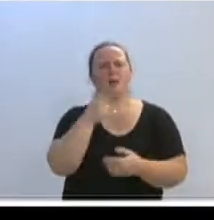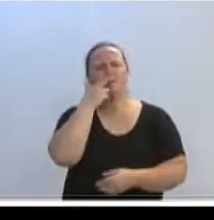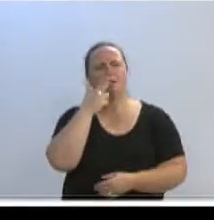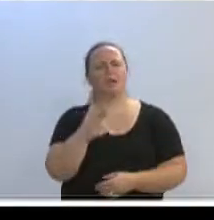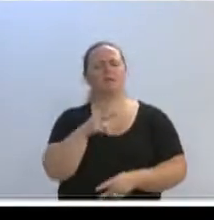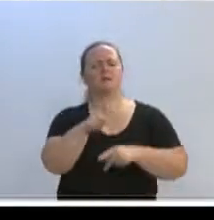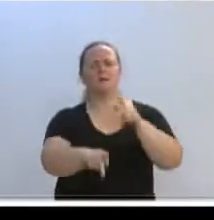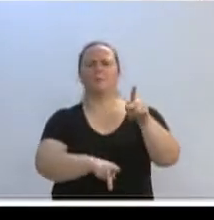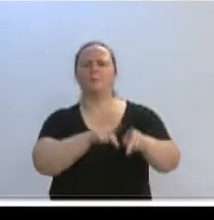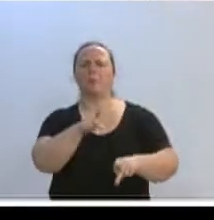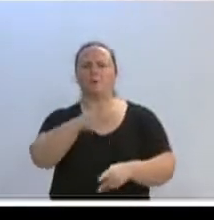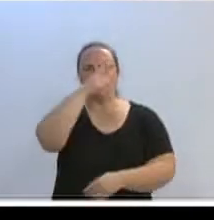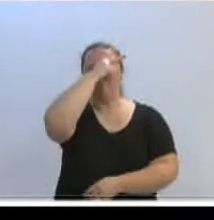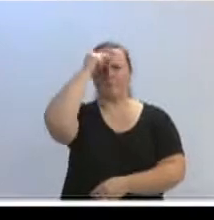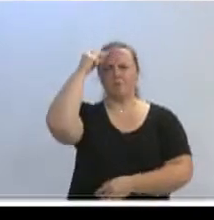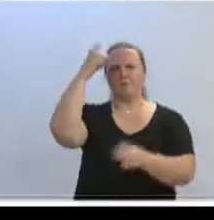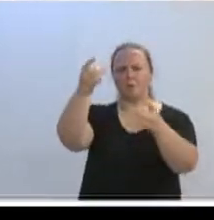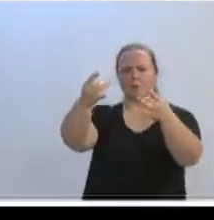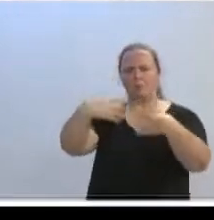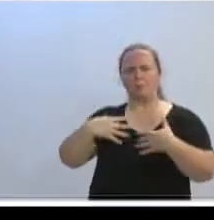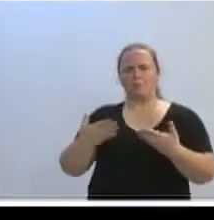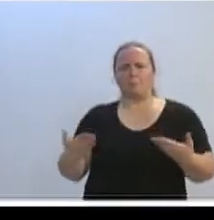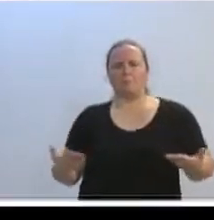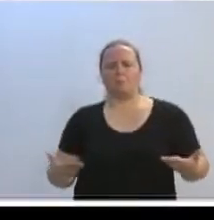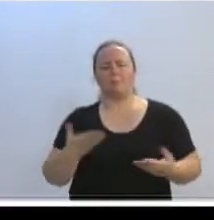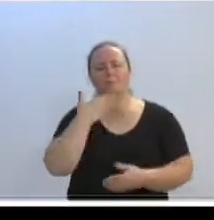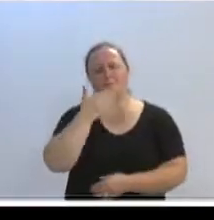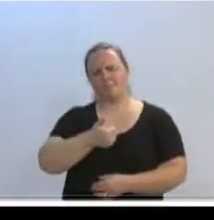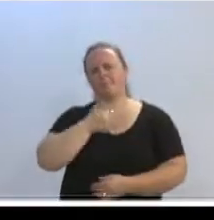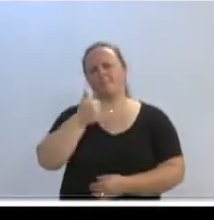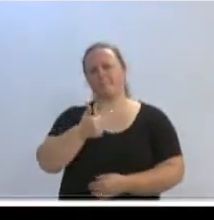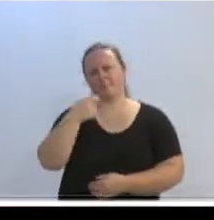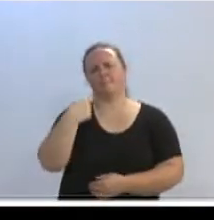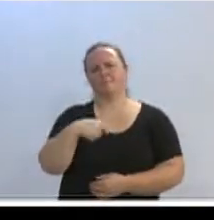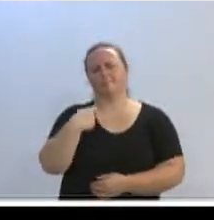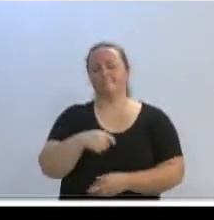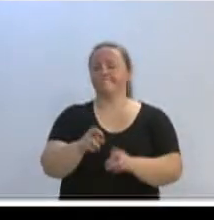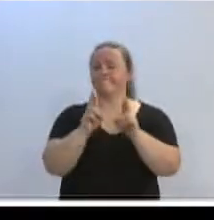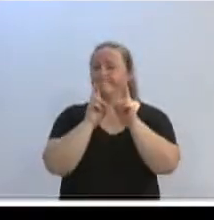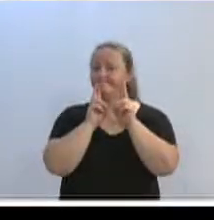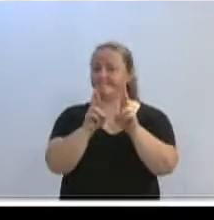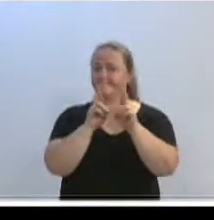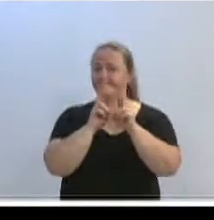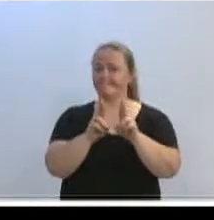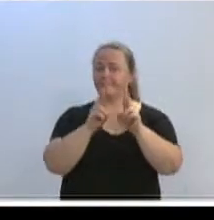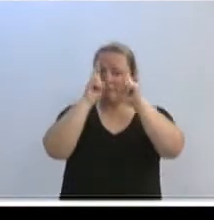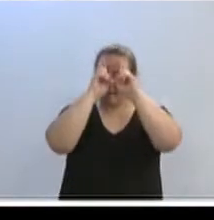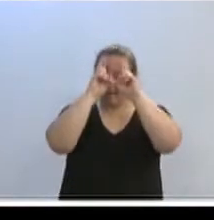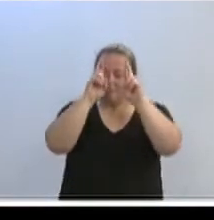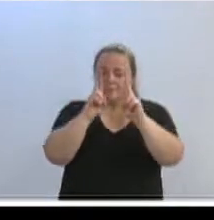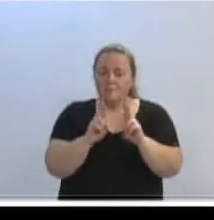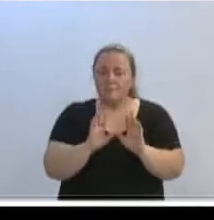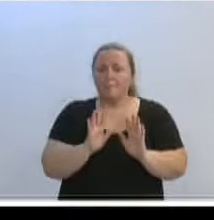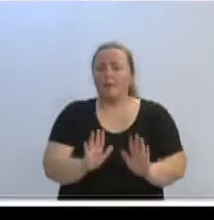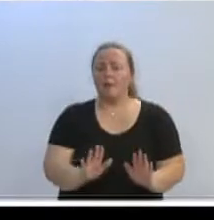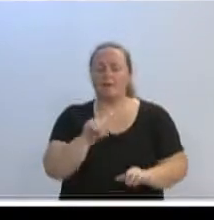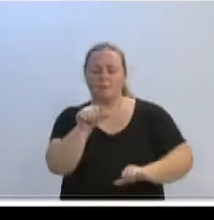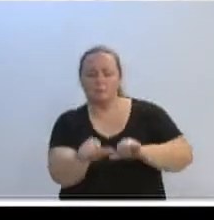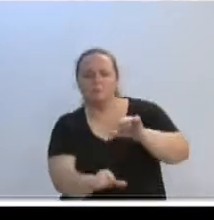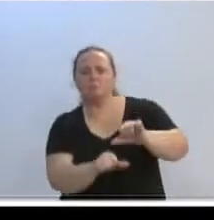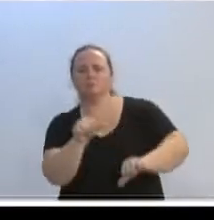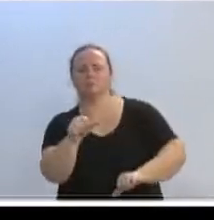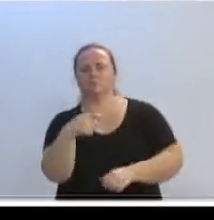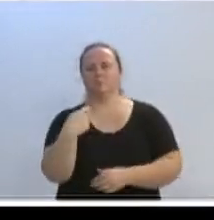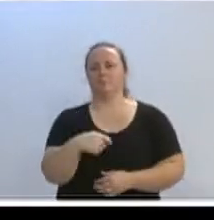prefeitura. Então isso aí devia ter uma melhoria. A gente espera mais a dignidade de nós ver isso aqui mudado.